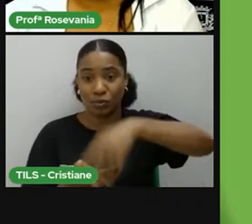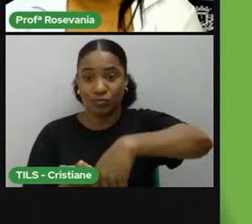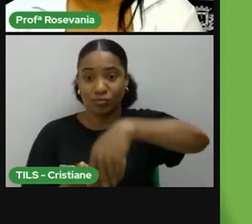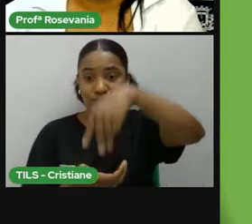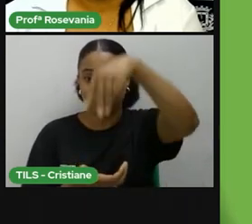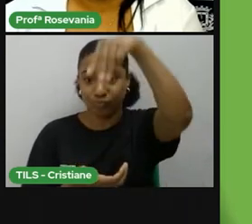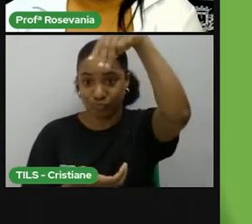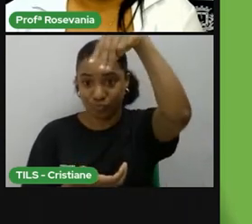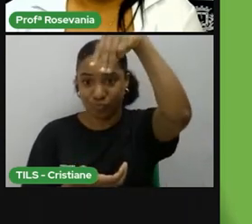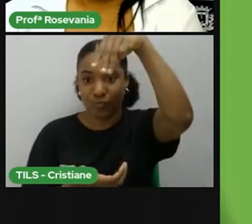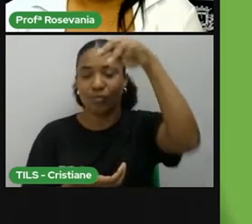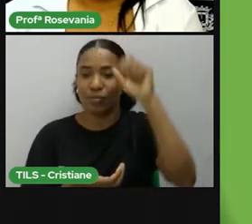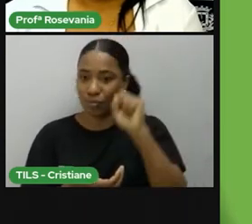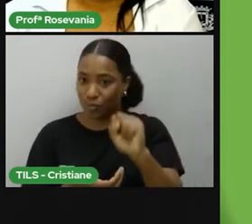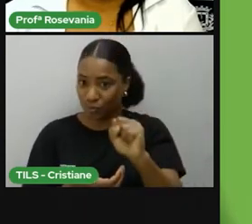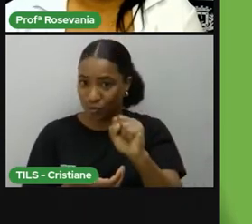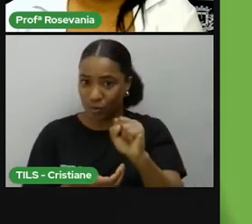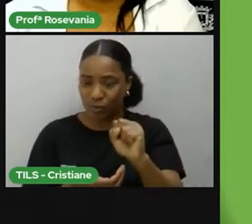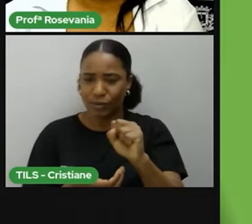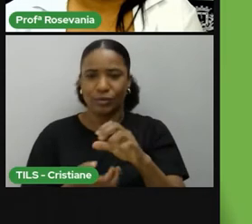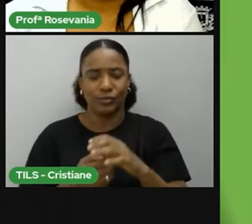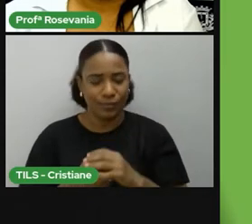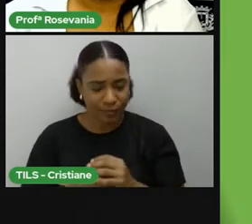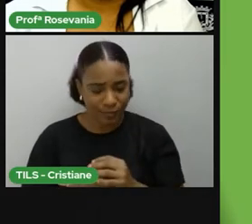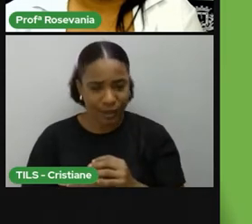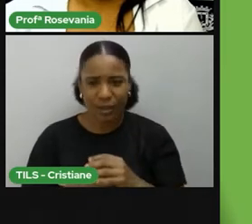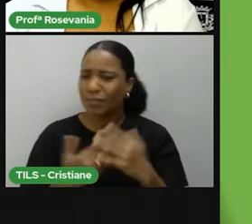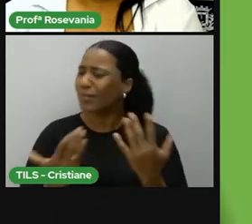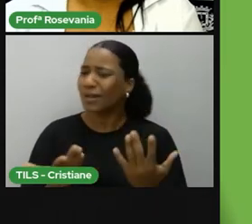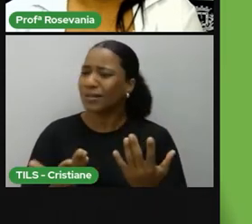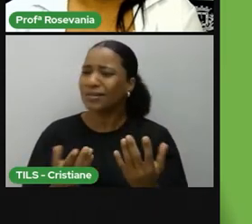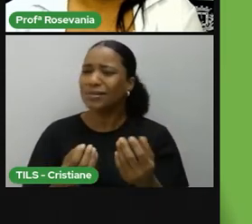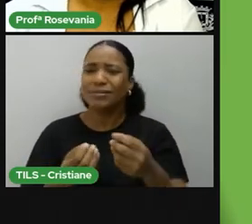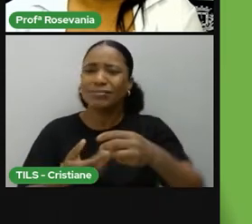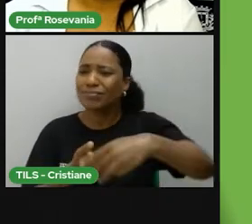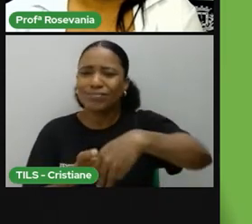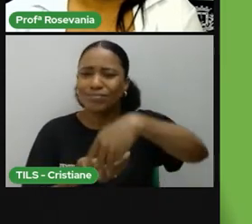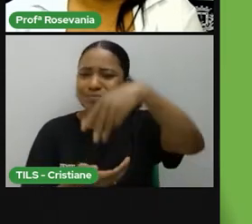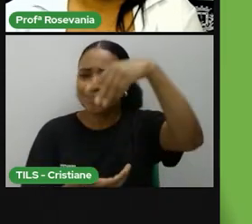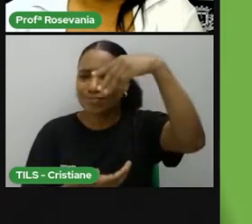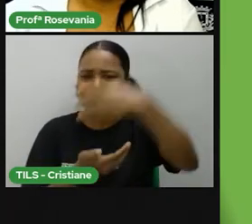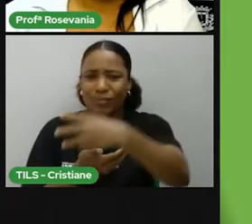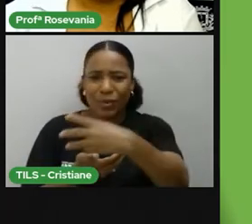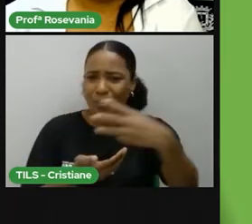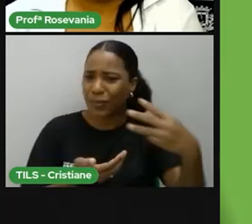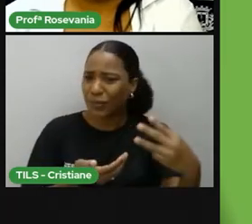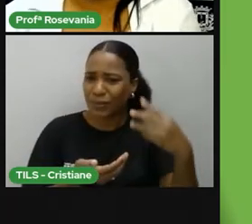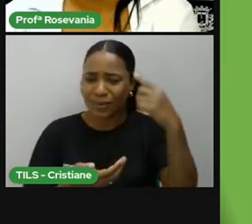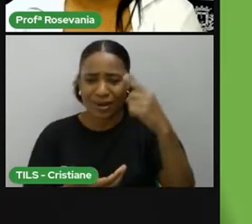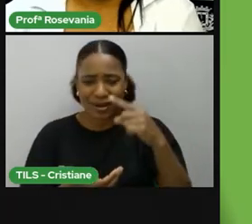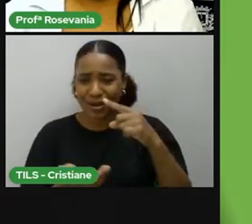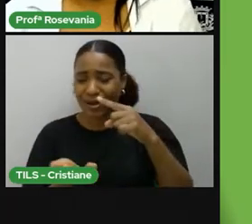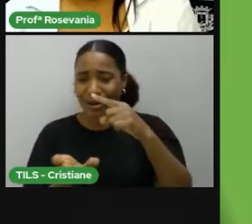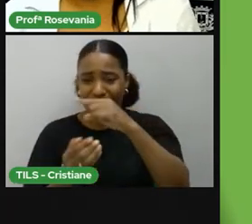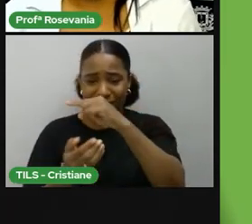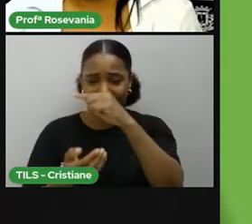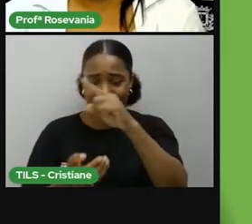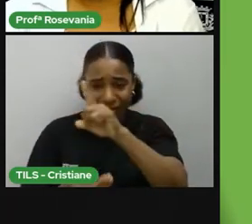norte, né? Qual a importância de se estudar, né, essas linhas imaginárias, né, dos meridianos?